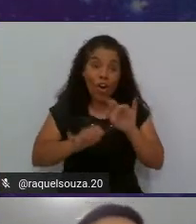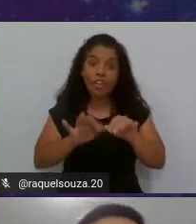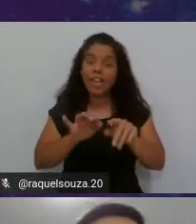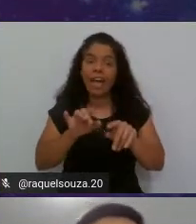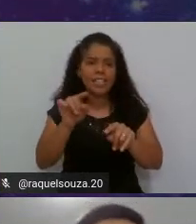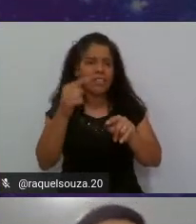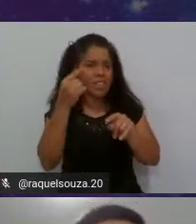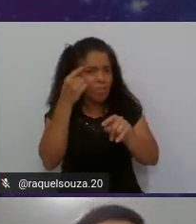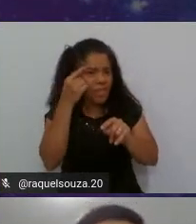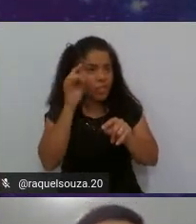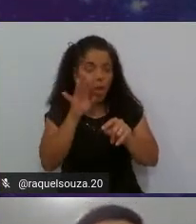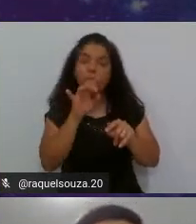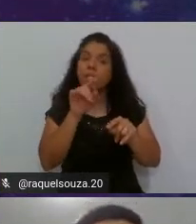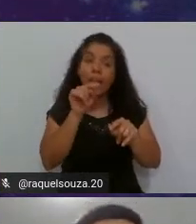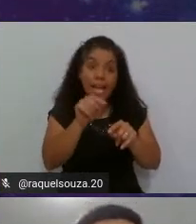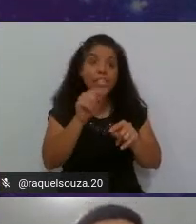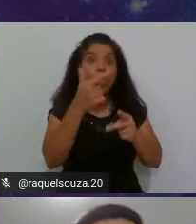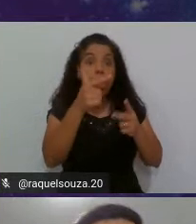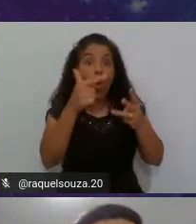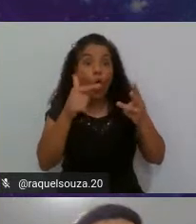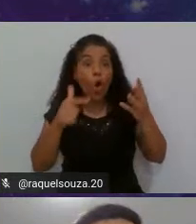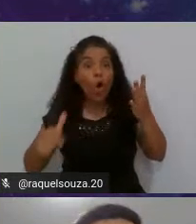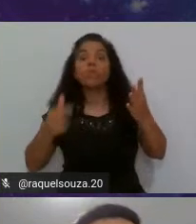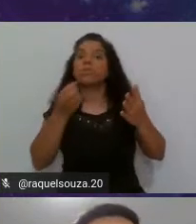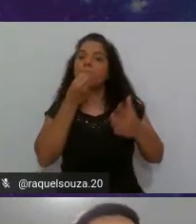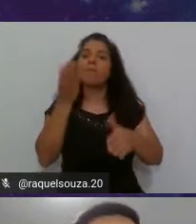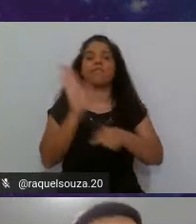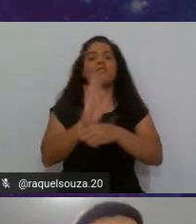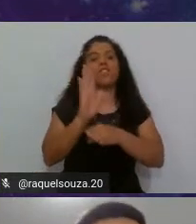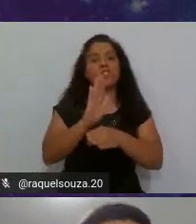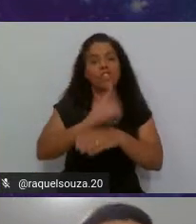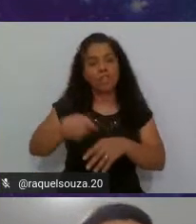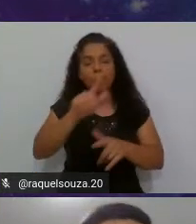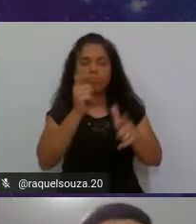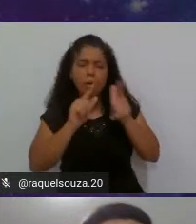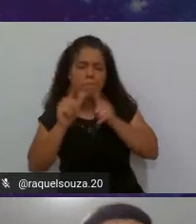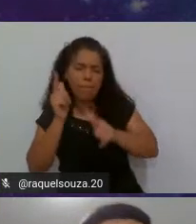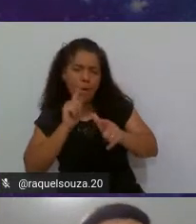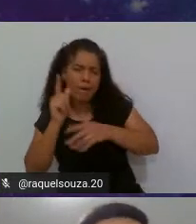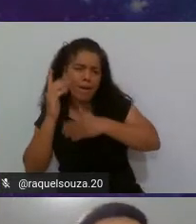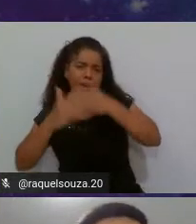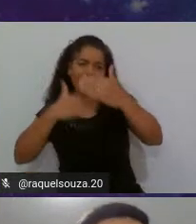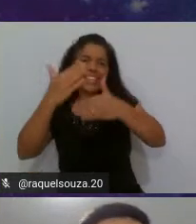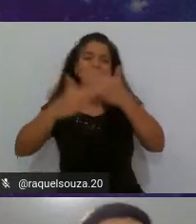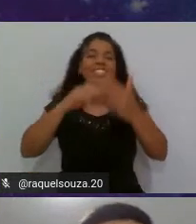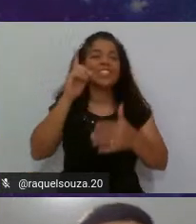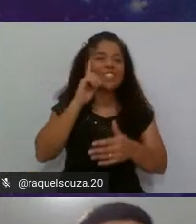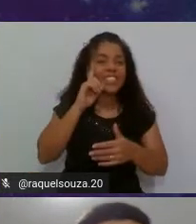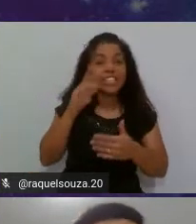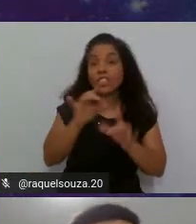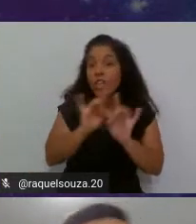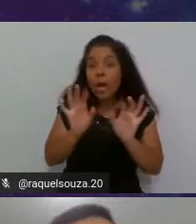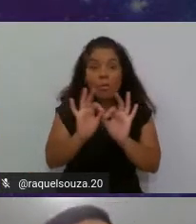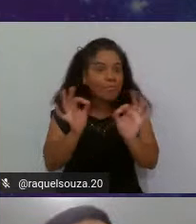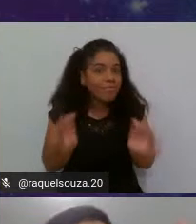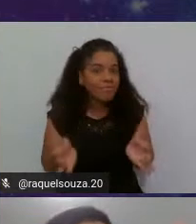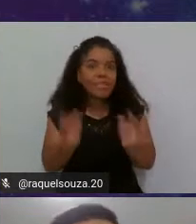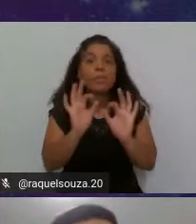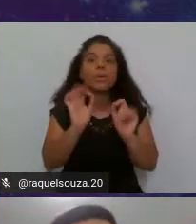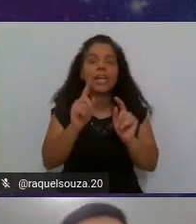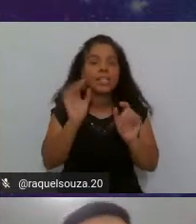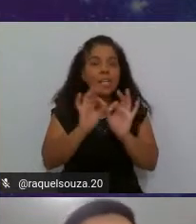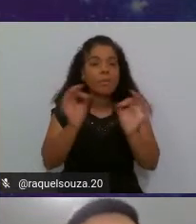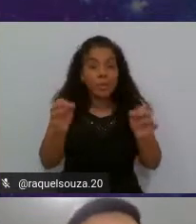esses e outros benefícios que você vai ganhando no dia a dia por simplesmente, simplesmente,